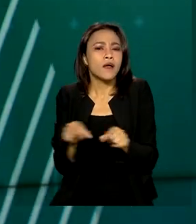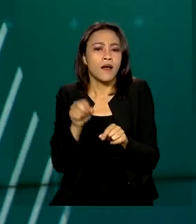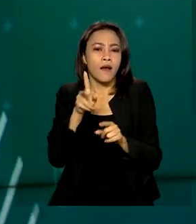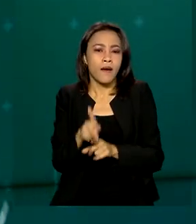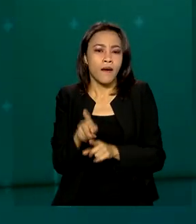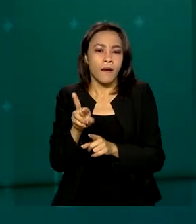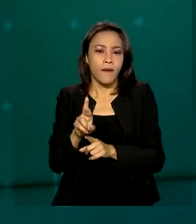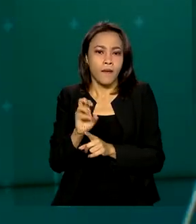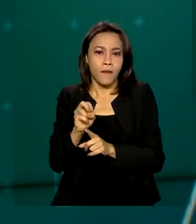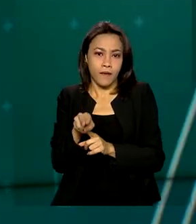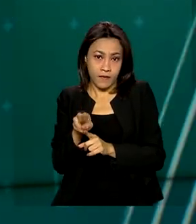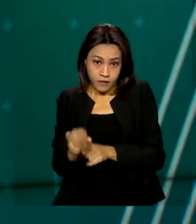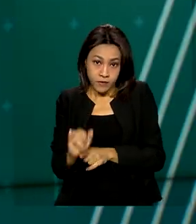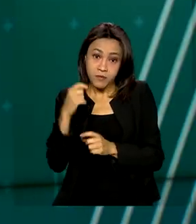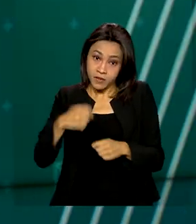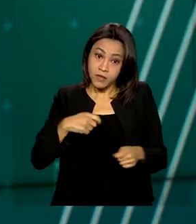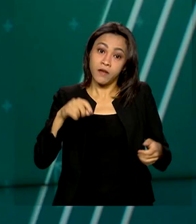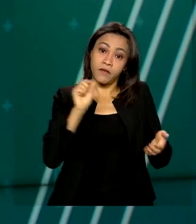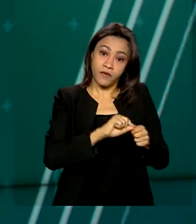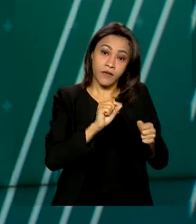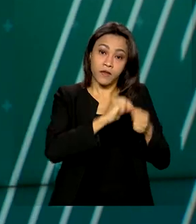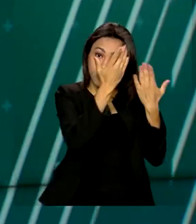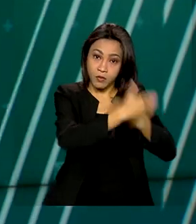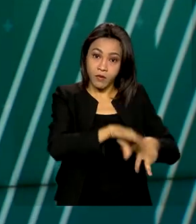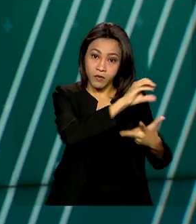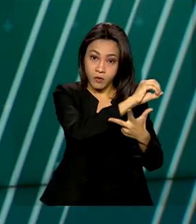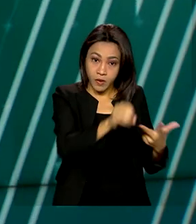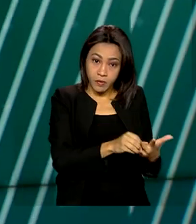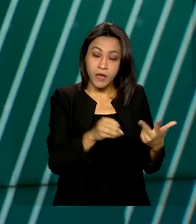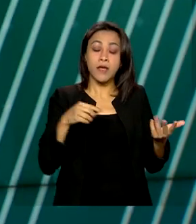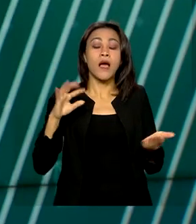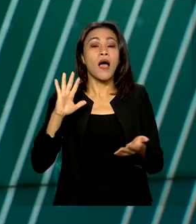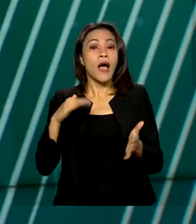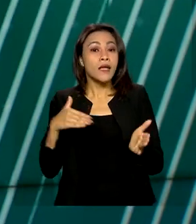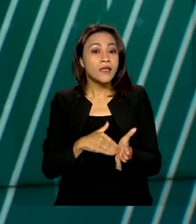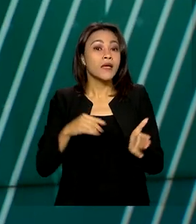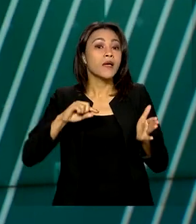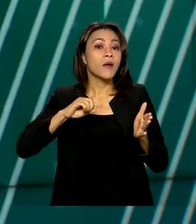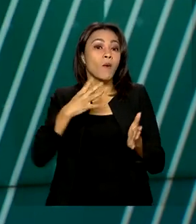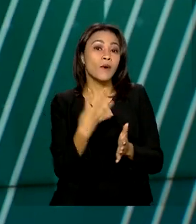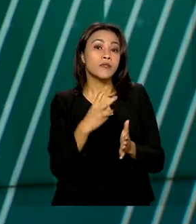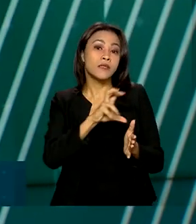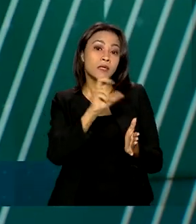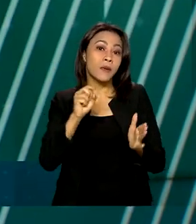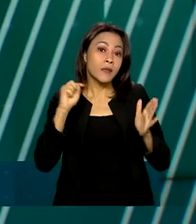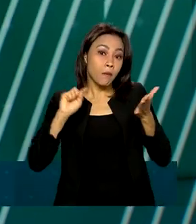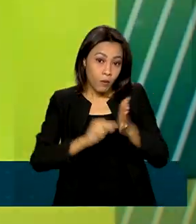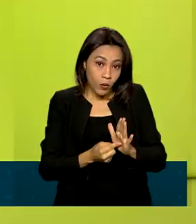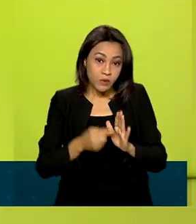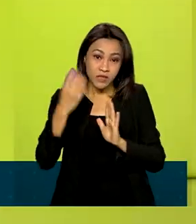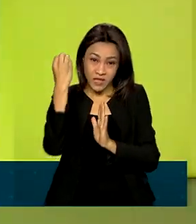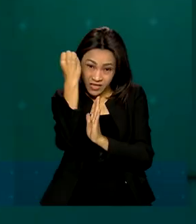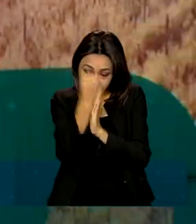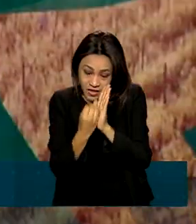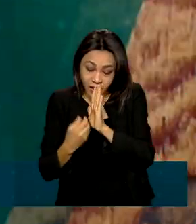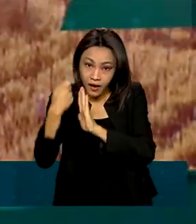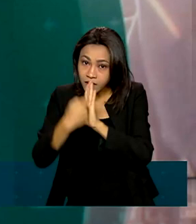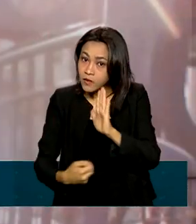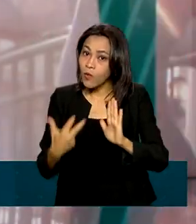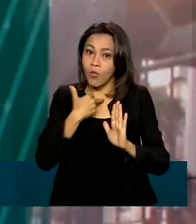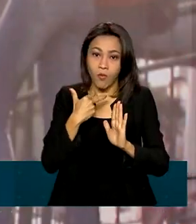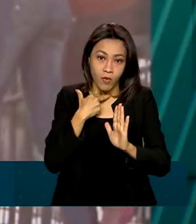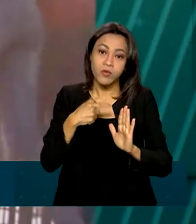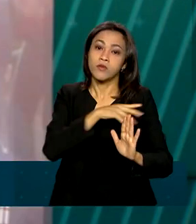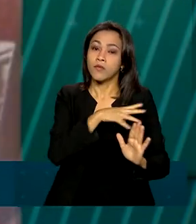é preciso ter feito o Enem, obtido nota mínima de 450 pontos e não ter zerado a redação. A inscrição pode ser feita no portal